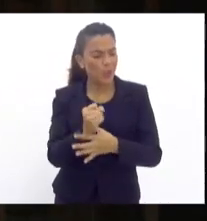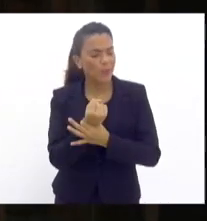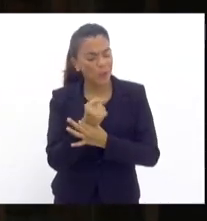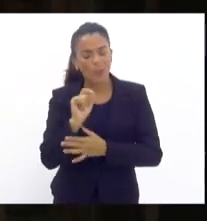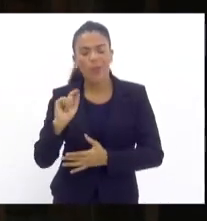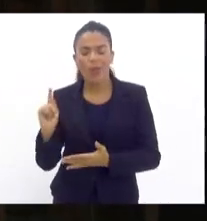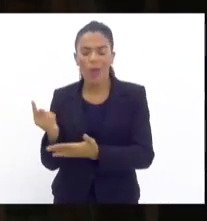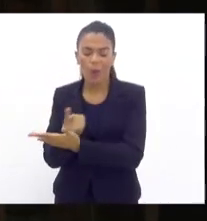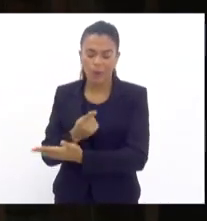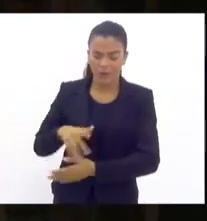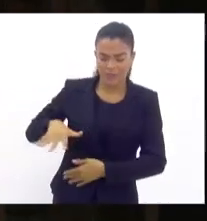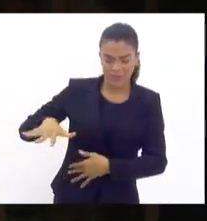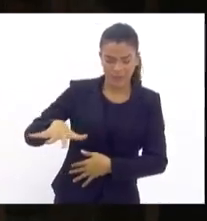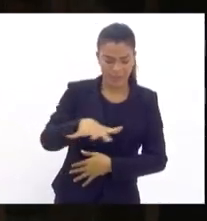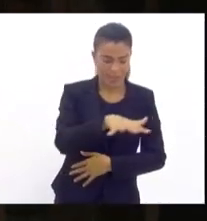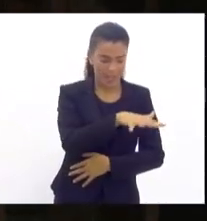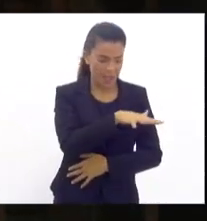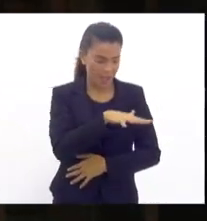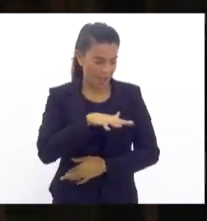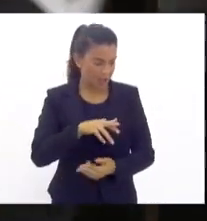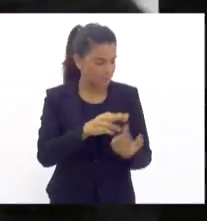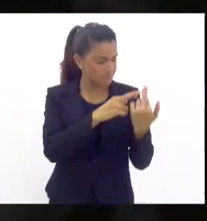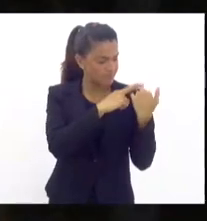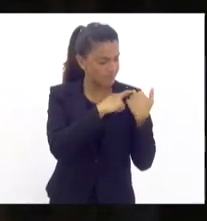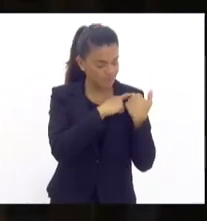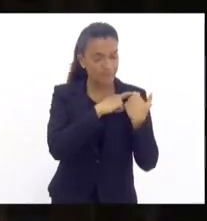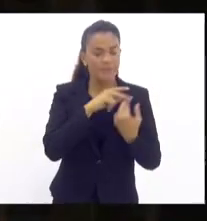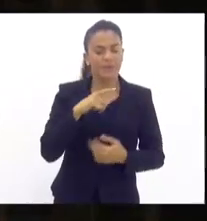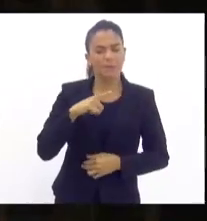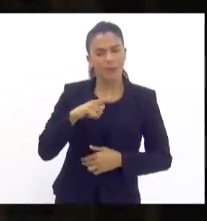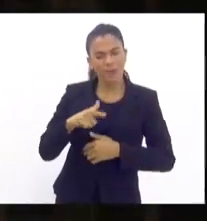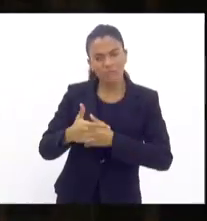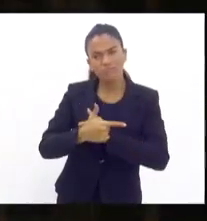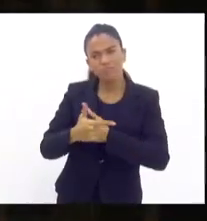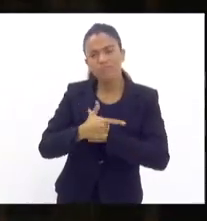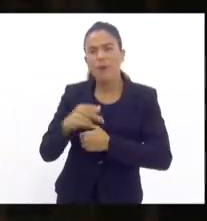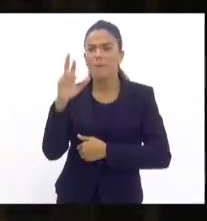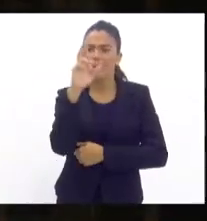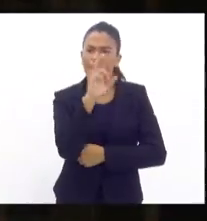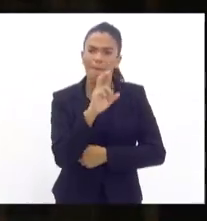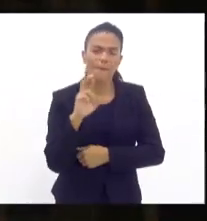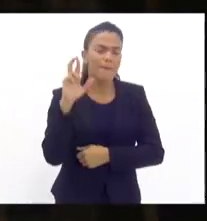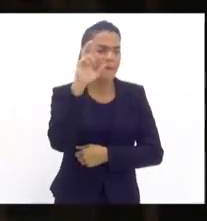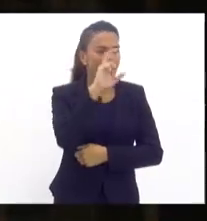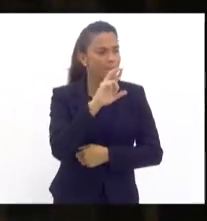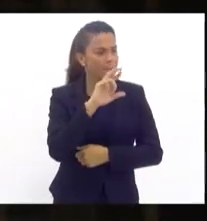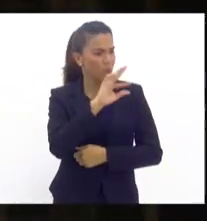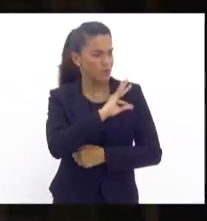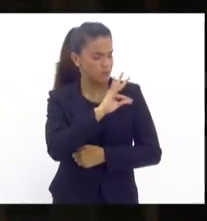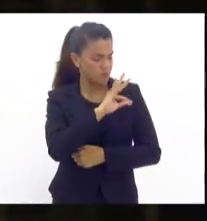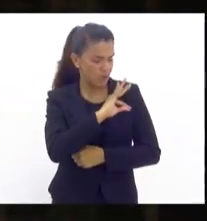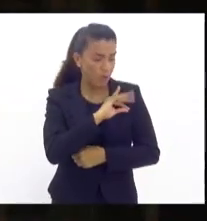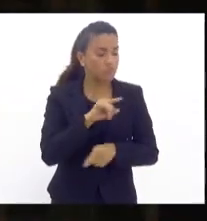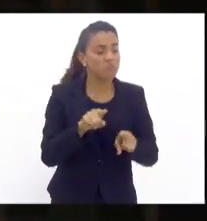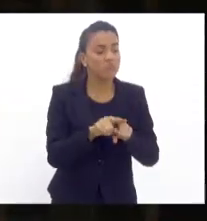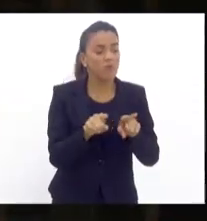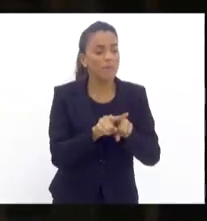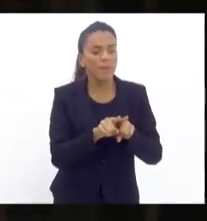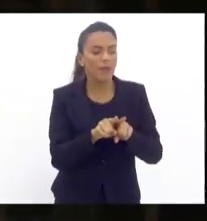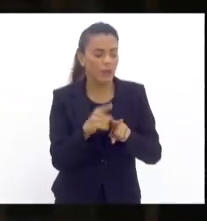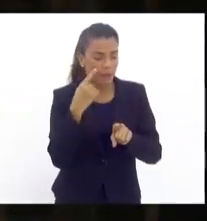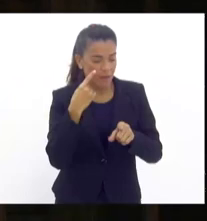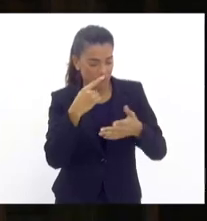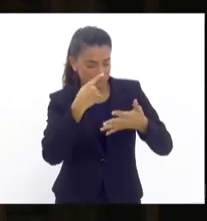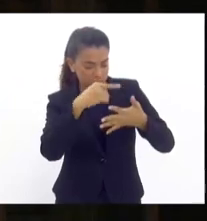que acontece na sua área, está fazendo o seu papel de investigação policial, requerendo medidas